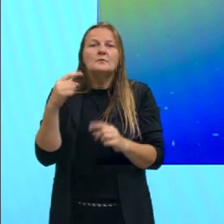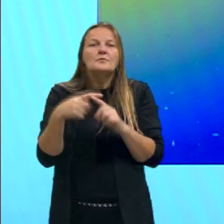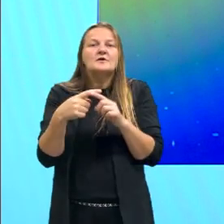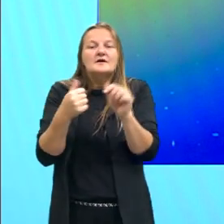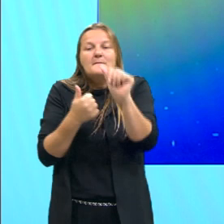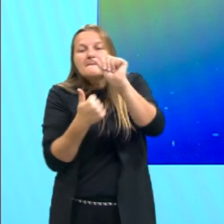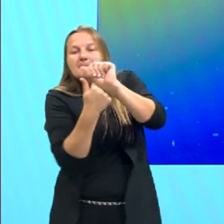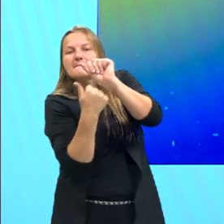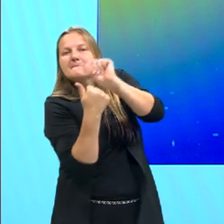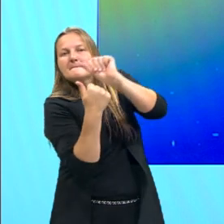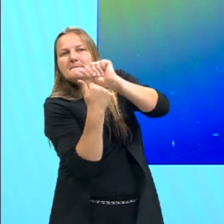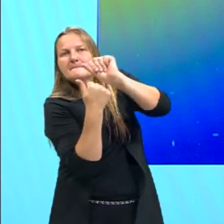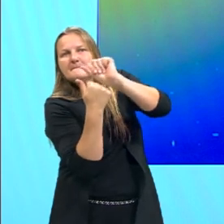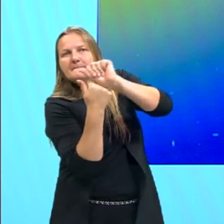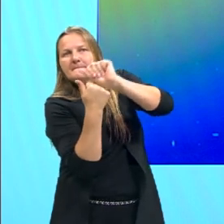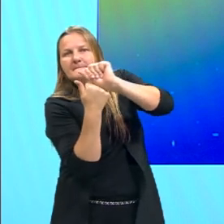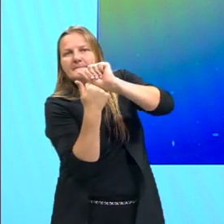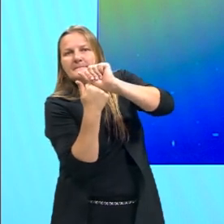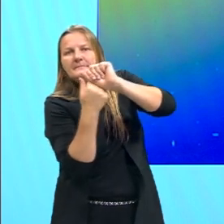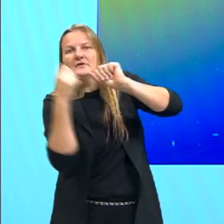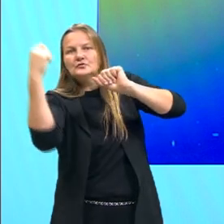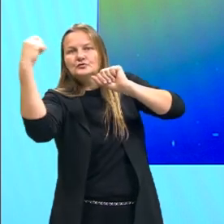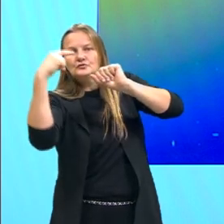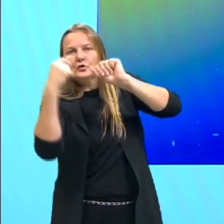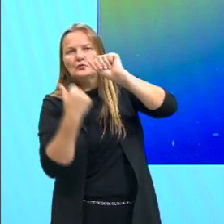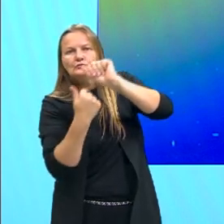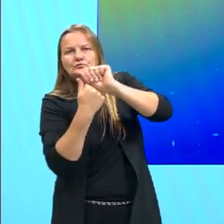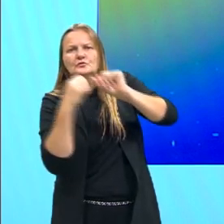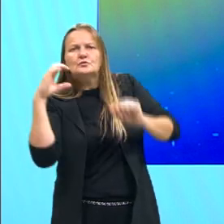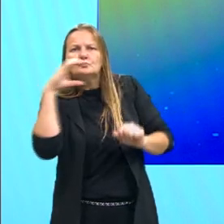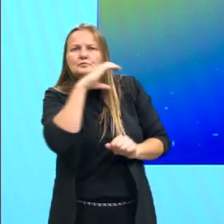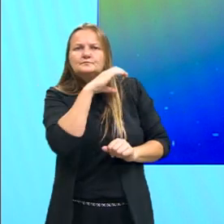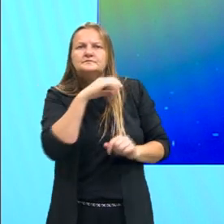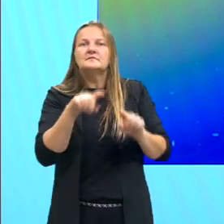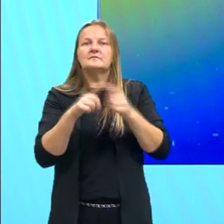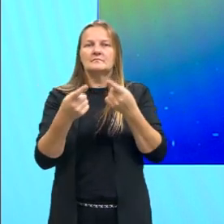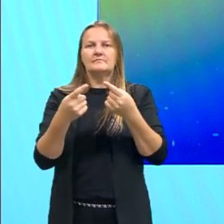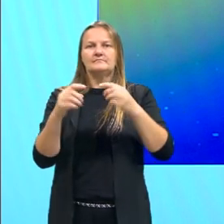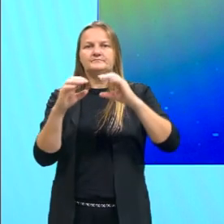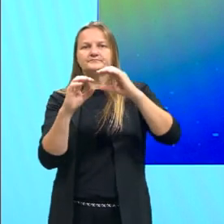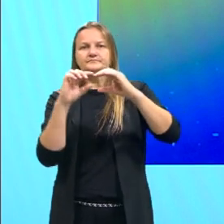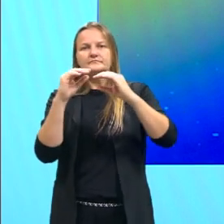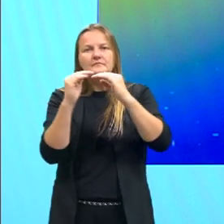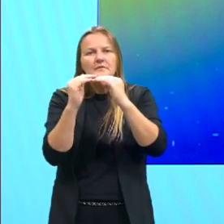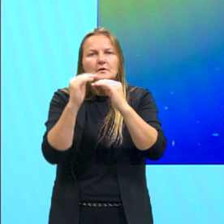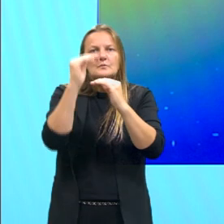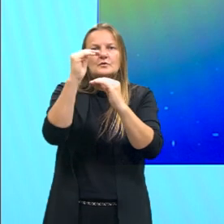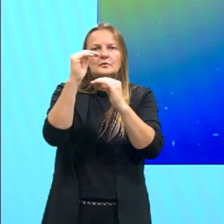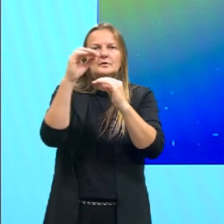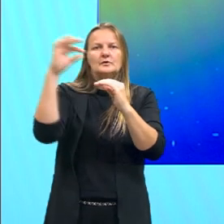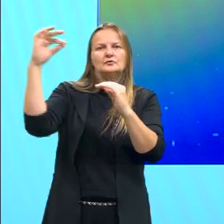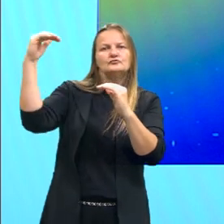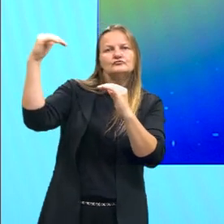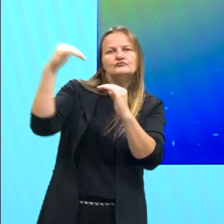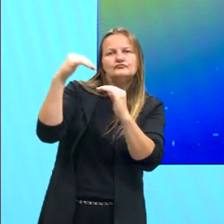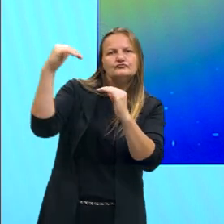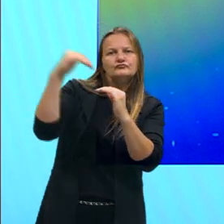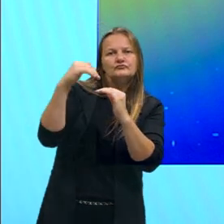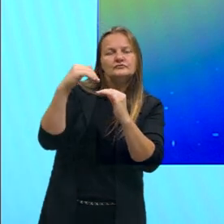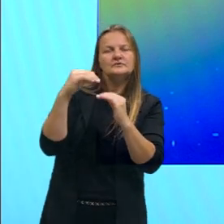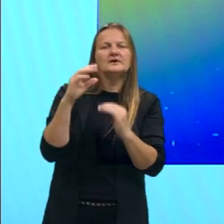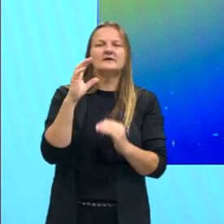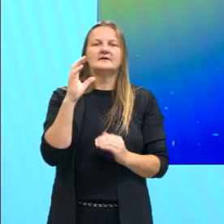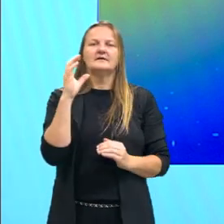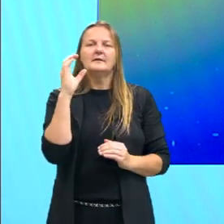distância entre os raios, né, que tocam é muito menor. Já na zona temperada, ele já entra com um certo ângulo e aí, ao entrar com esse